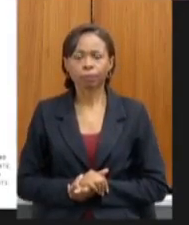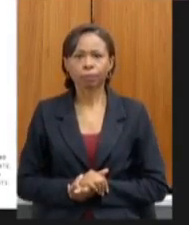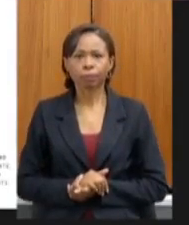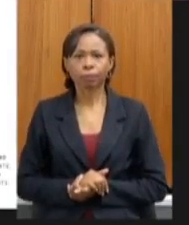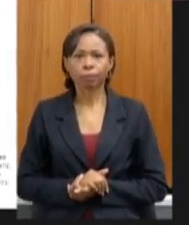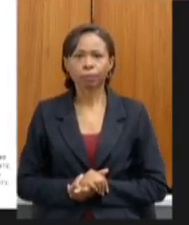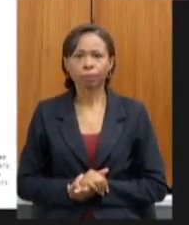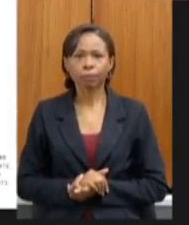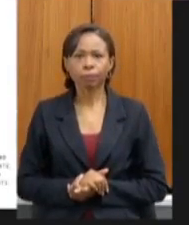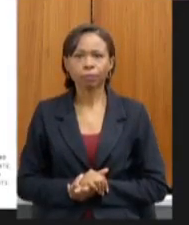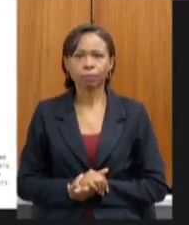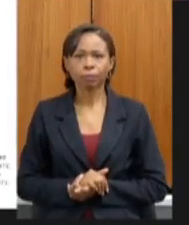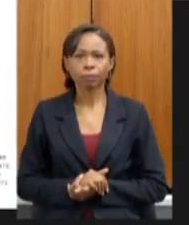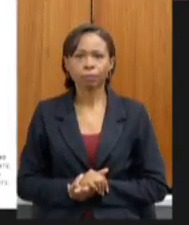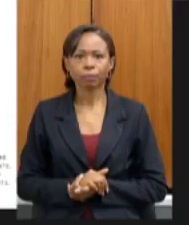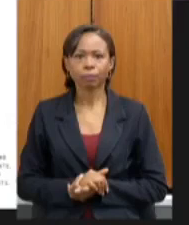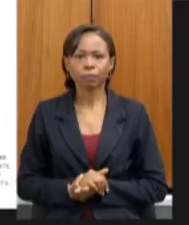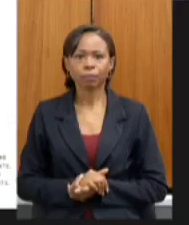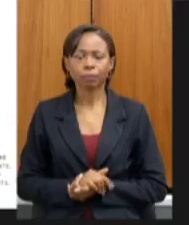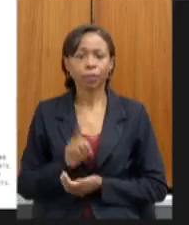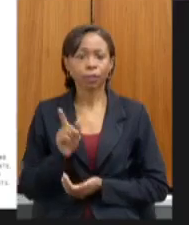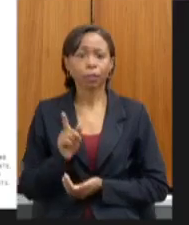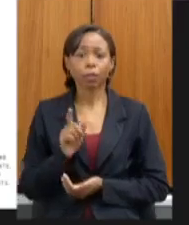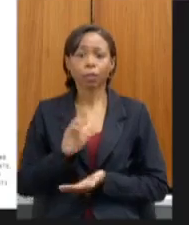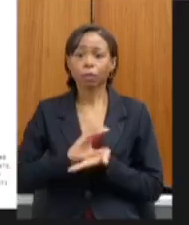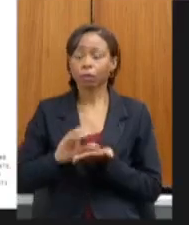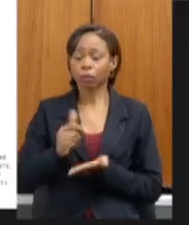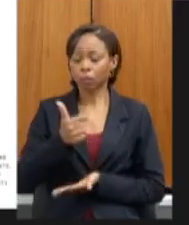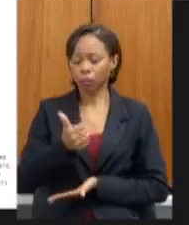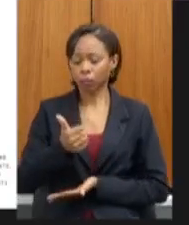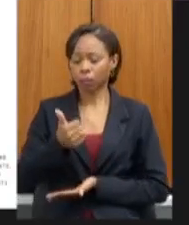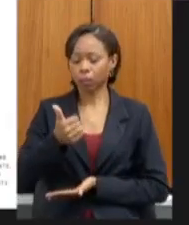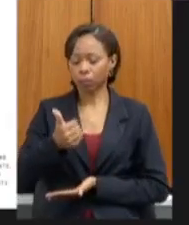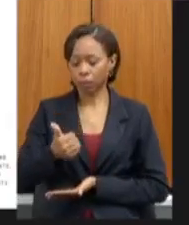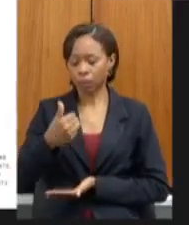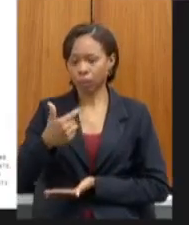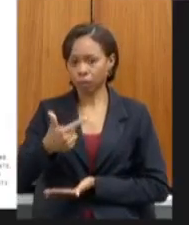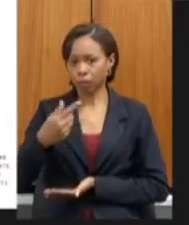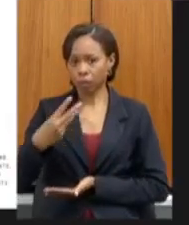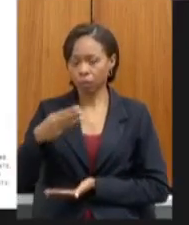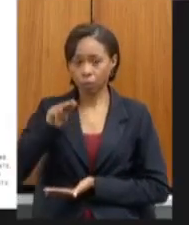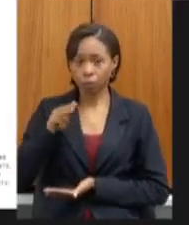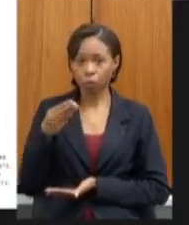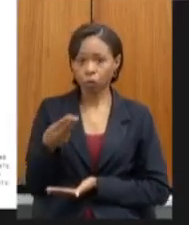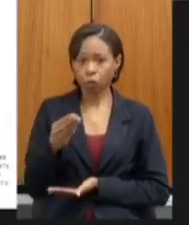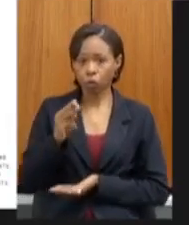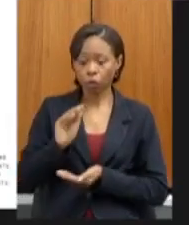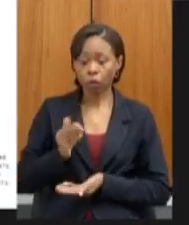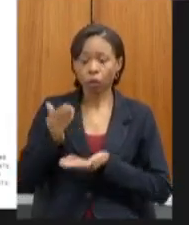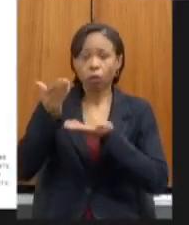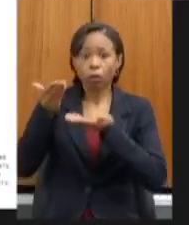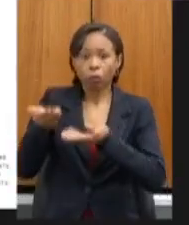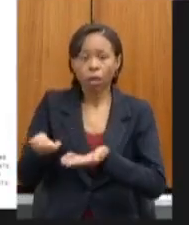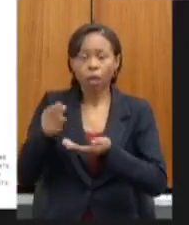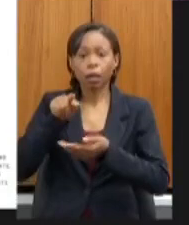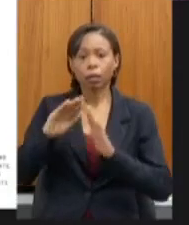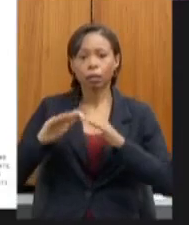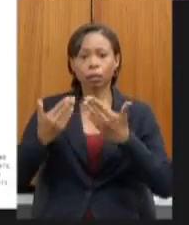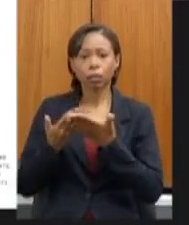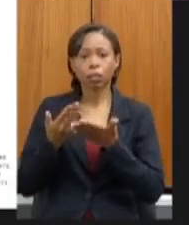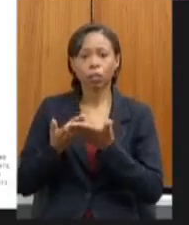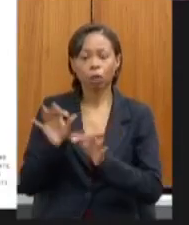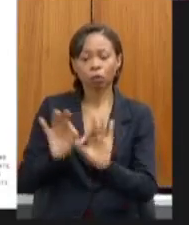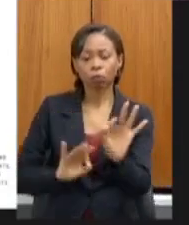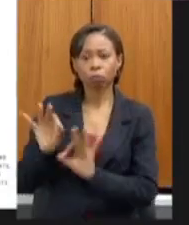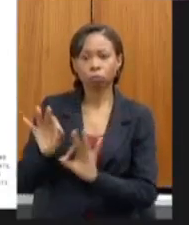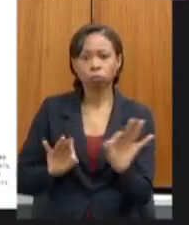realizamos o repasse de 123 milhões aos caixas escolares das escolas para a preparação das escolas em